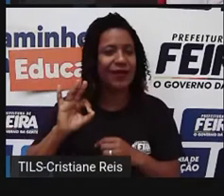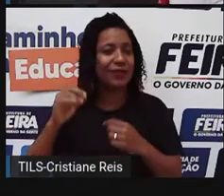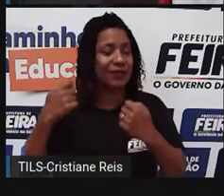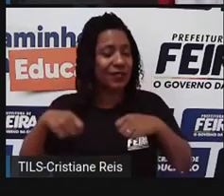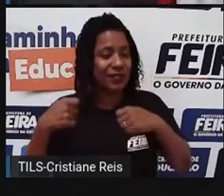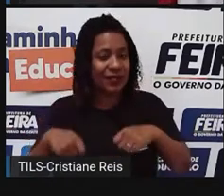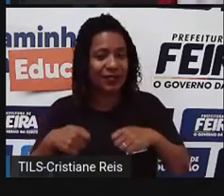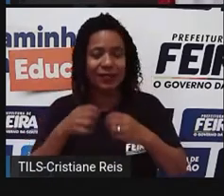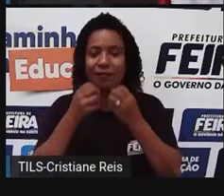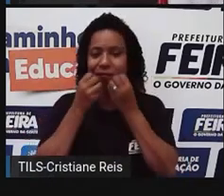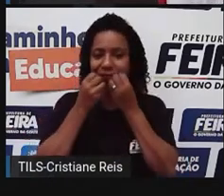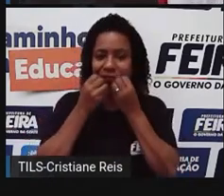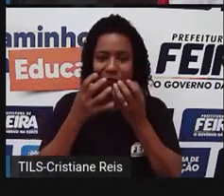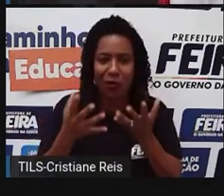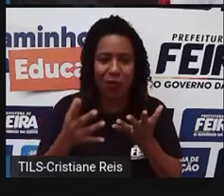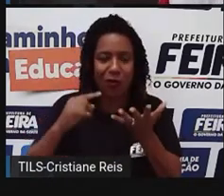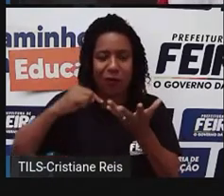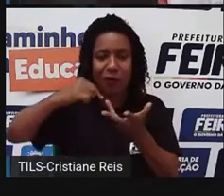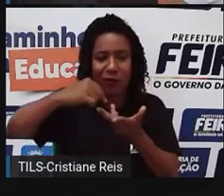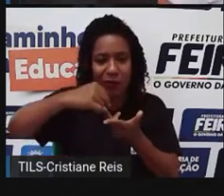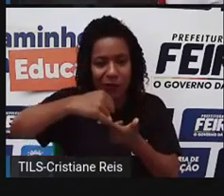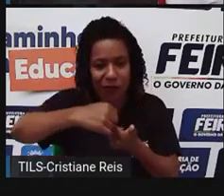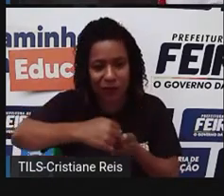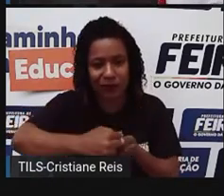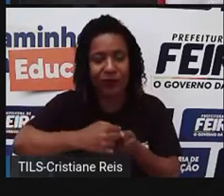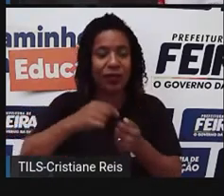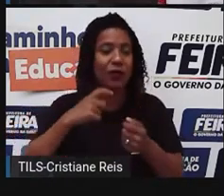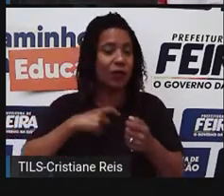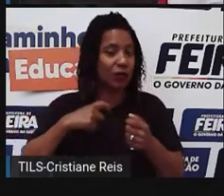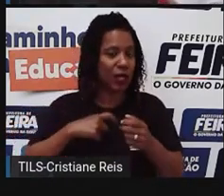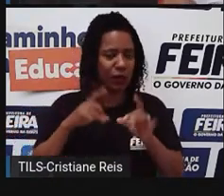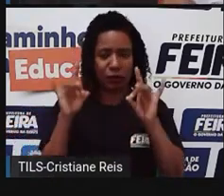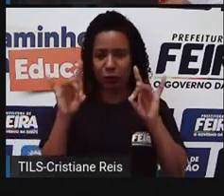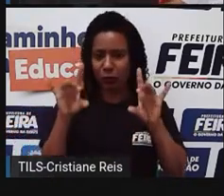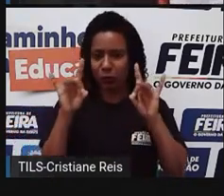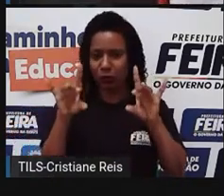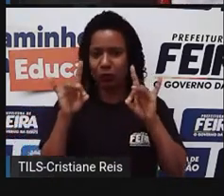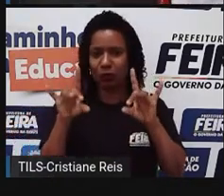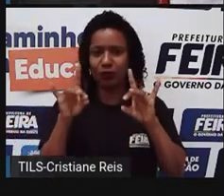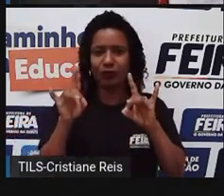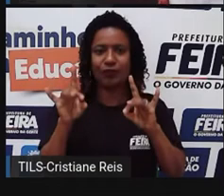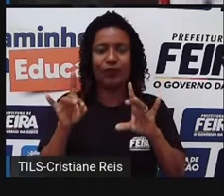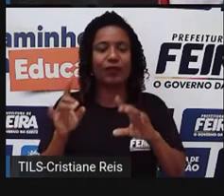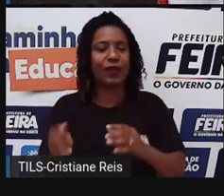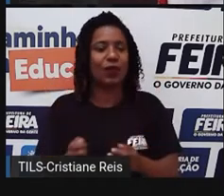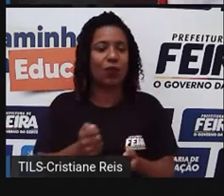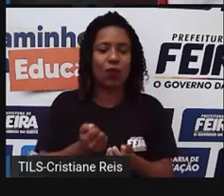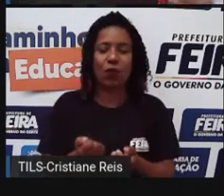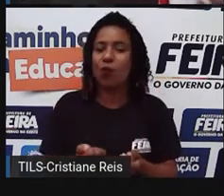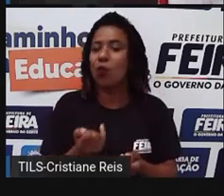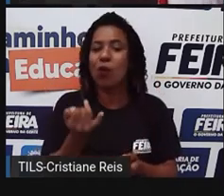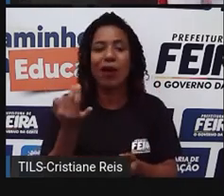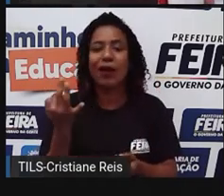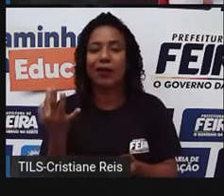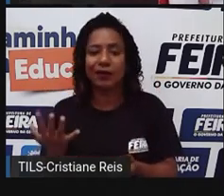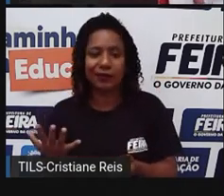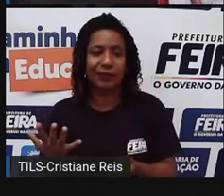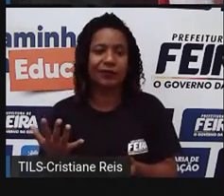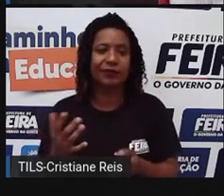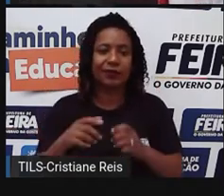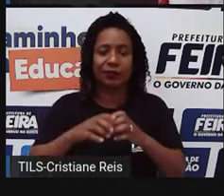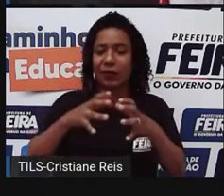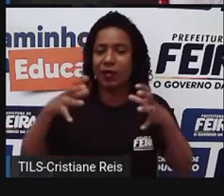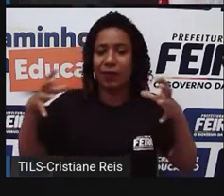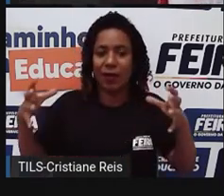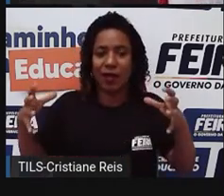no tamanho tal, com o próprio produto, né, de tantos, vamos dizer assim, MLs, ou de